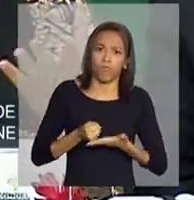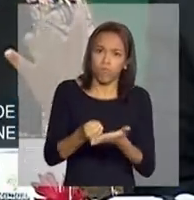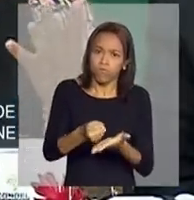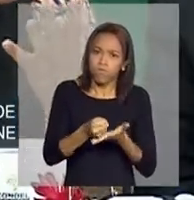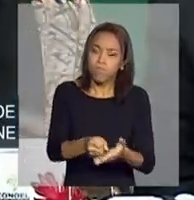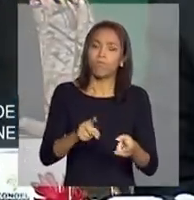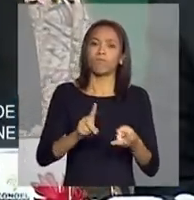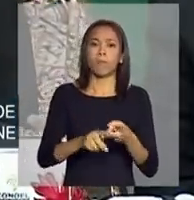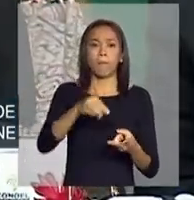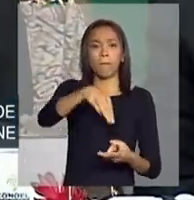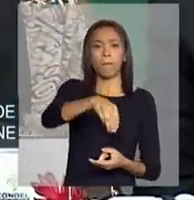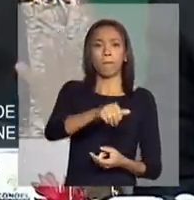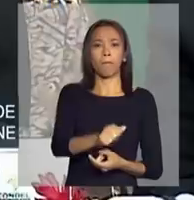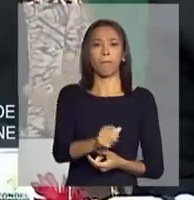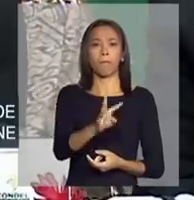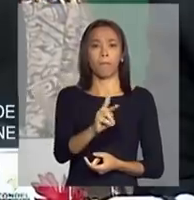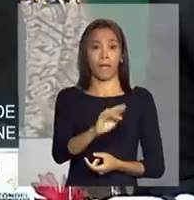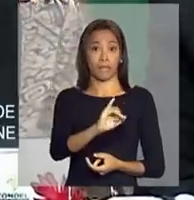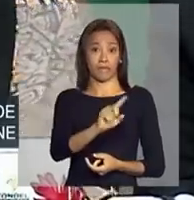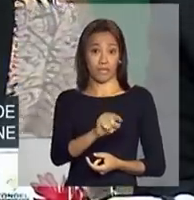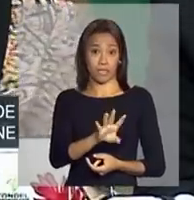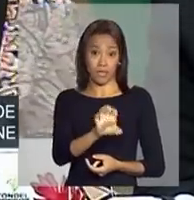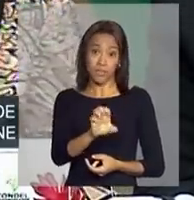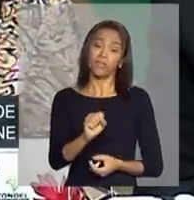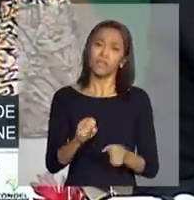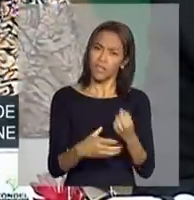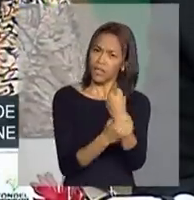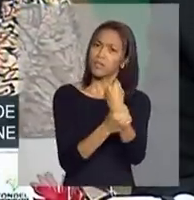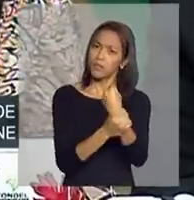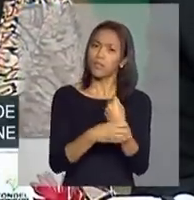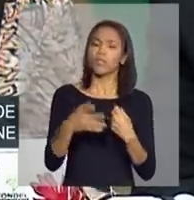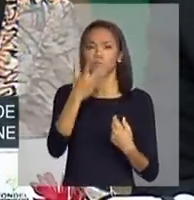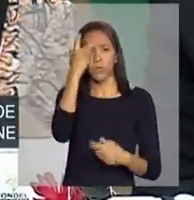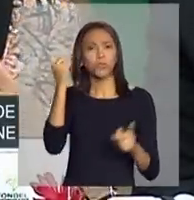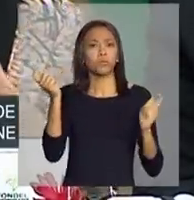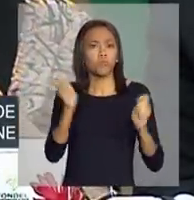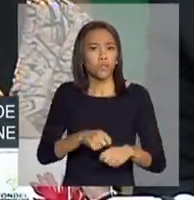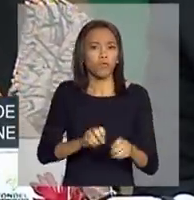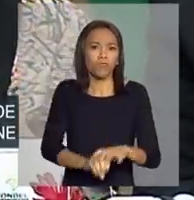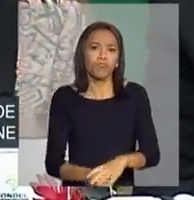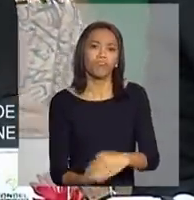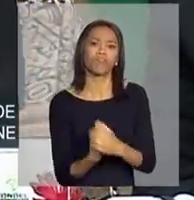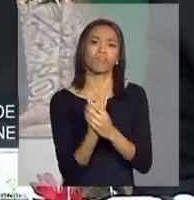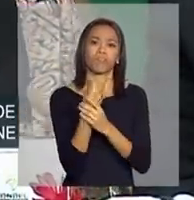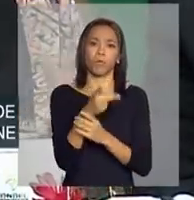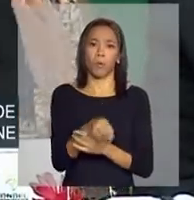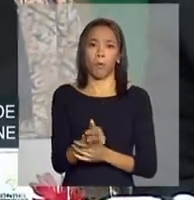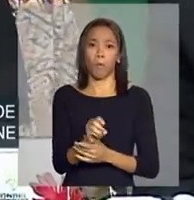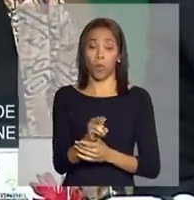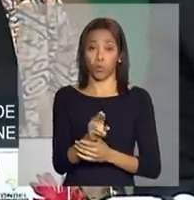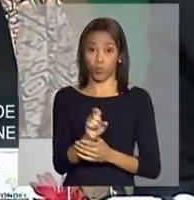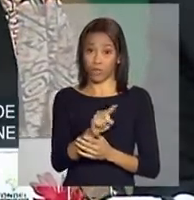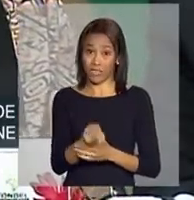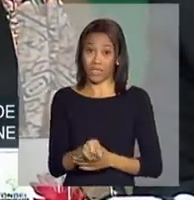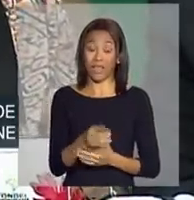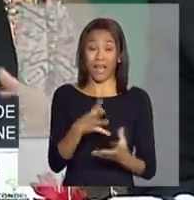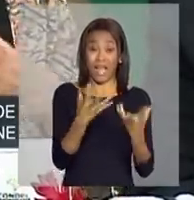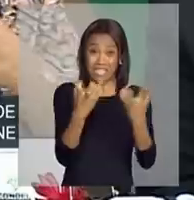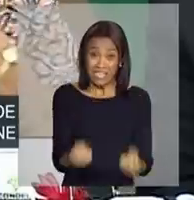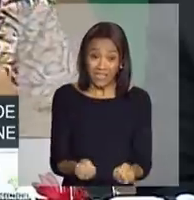asseguramos que as pessoas podiam produzir aqui. A seca leva a uma perda.